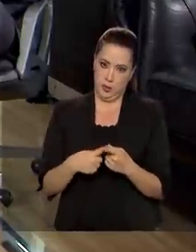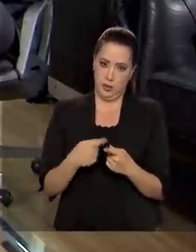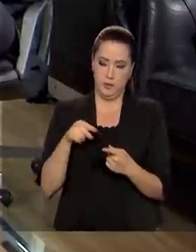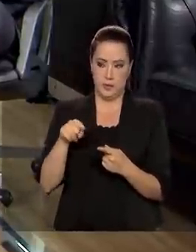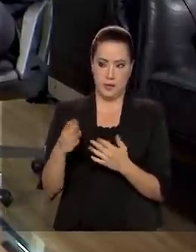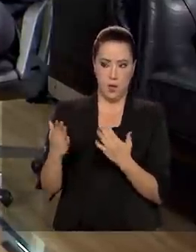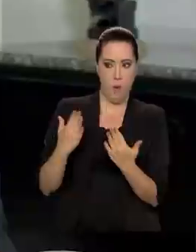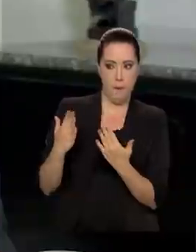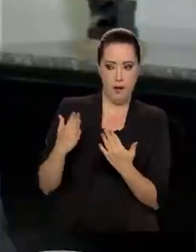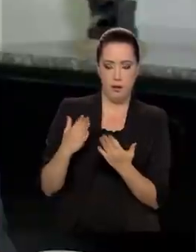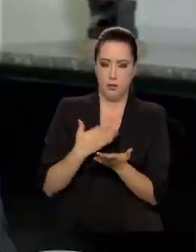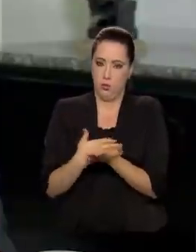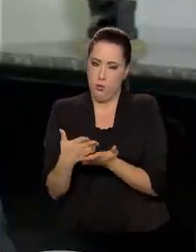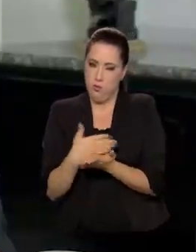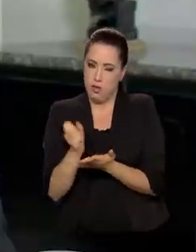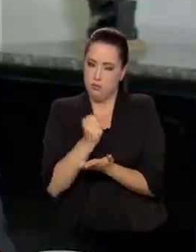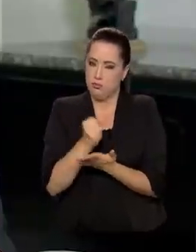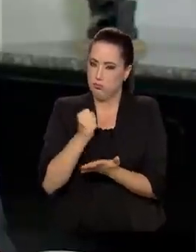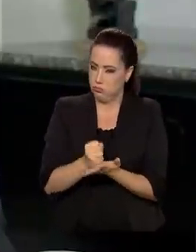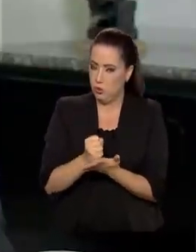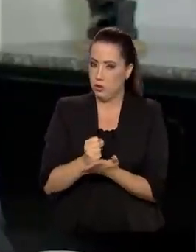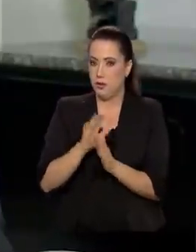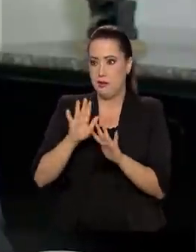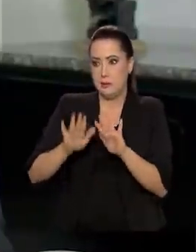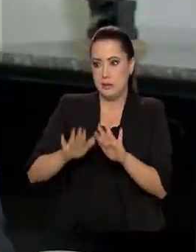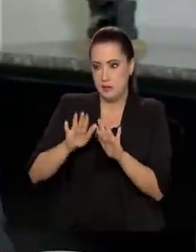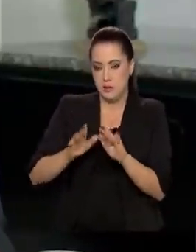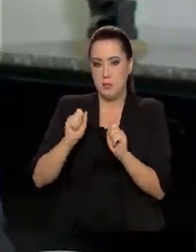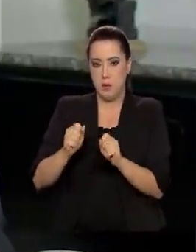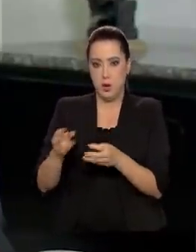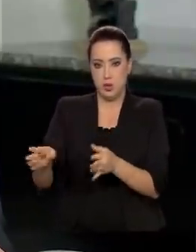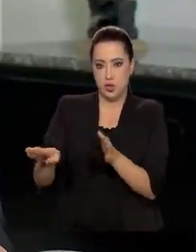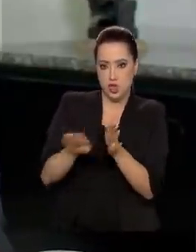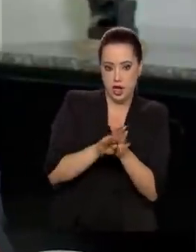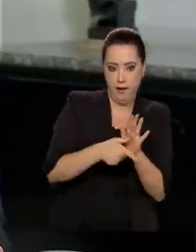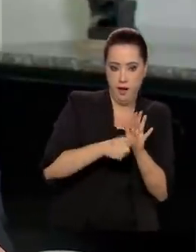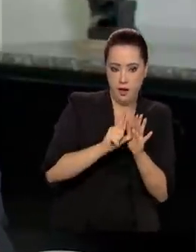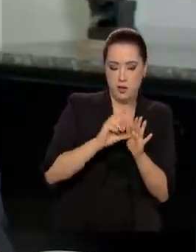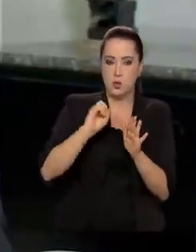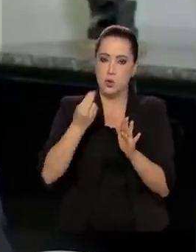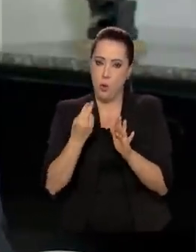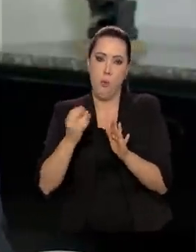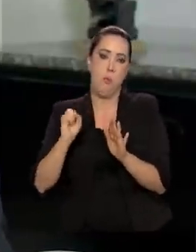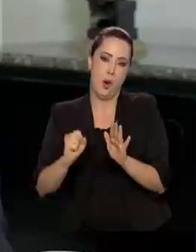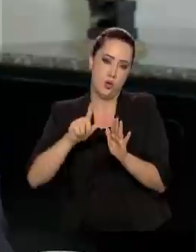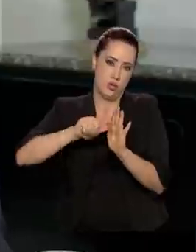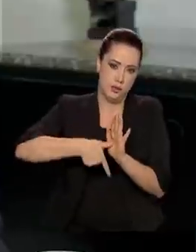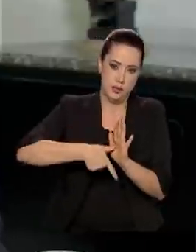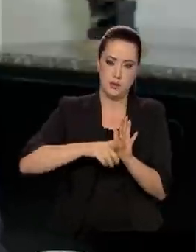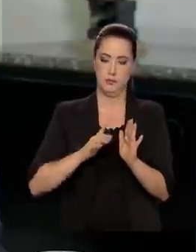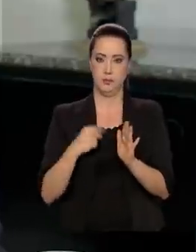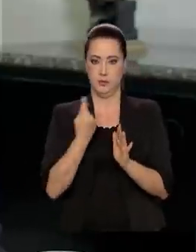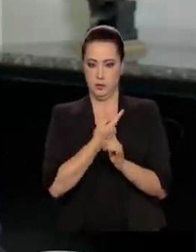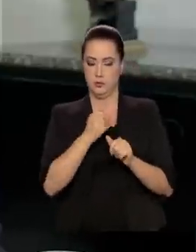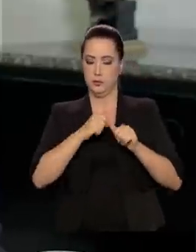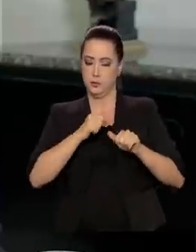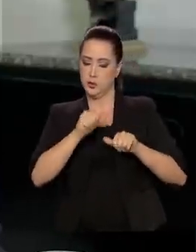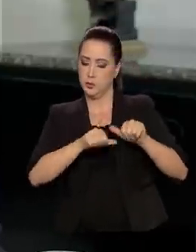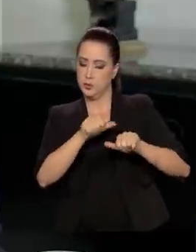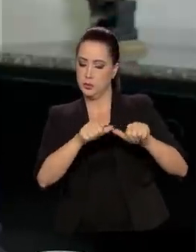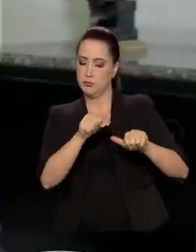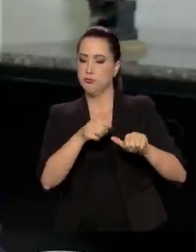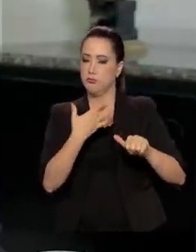previsão quando contrata, mas às vezes adianta, às vezes atrasa. Aí a gente vai atualizando esse plano, esse cronograma.